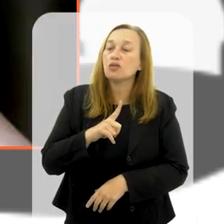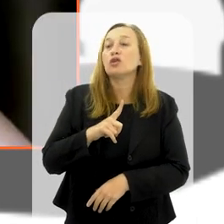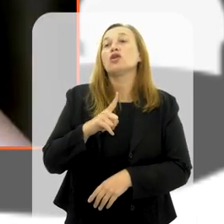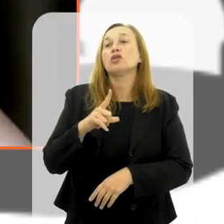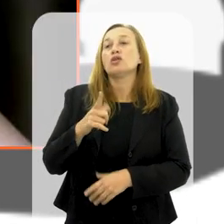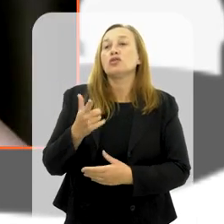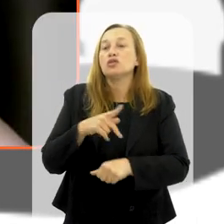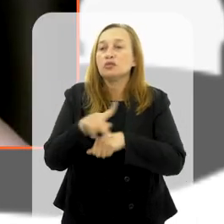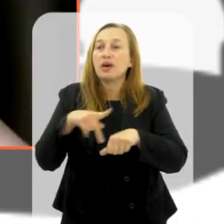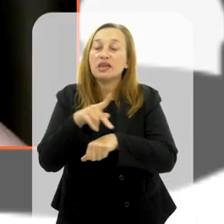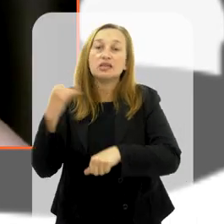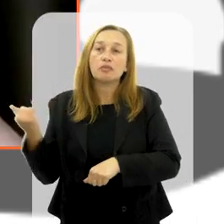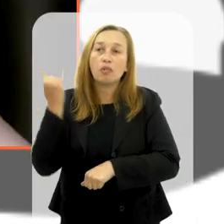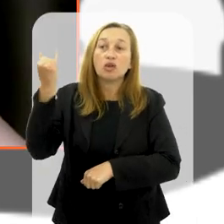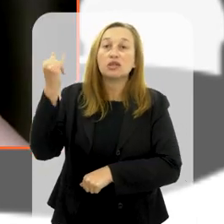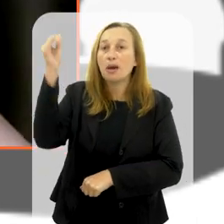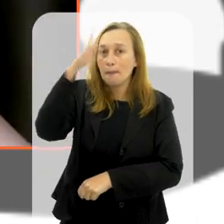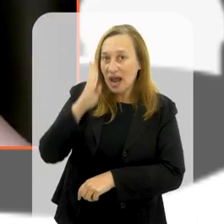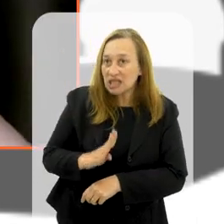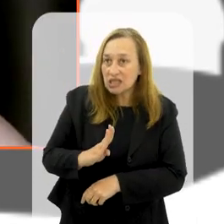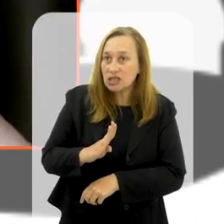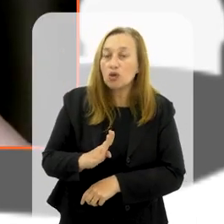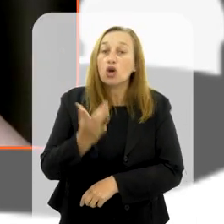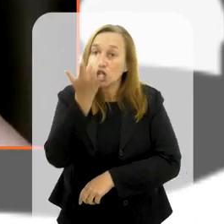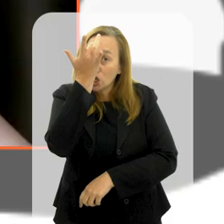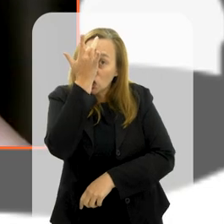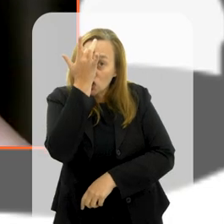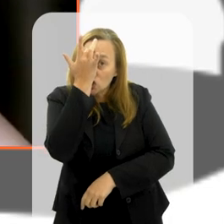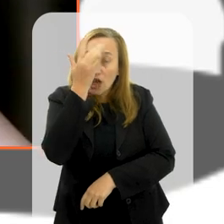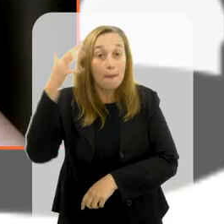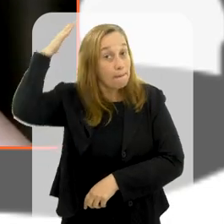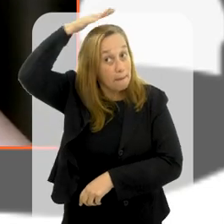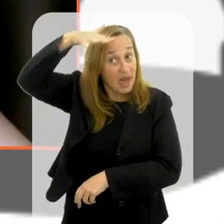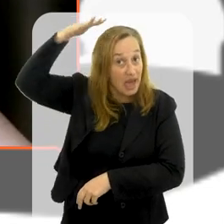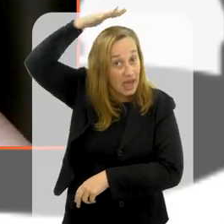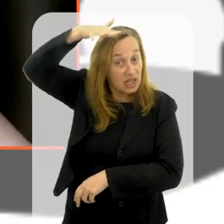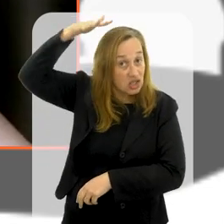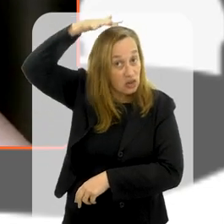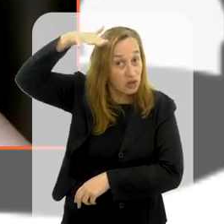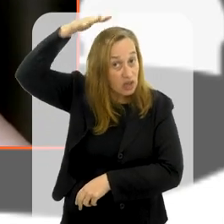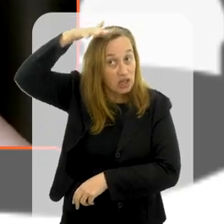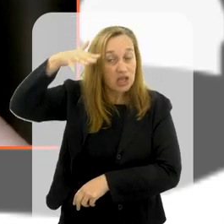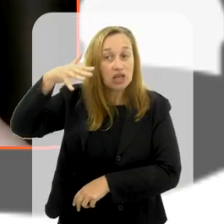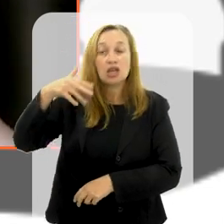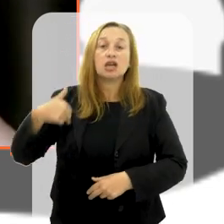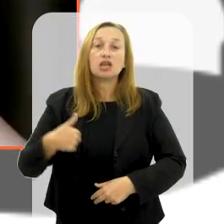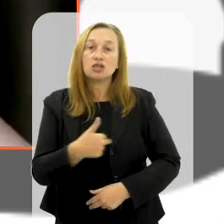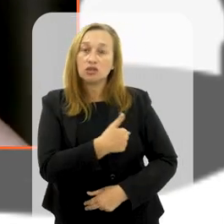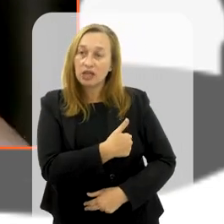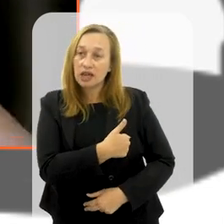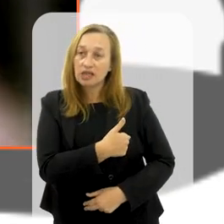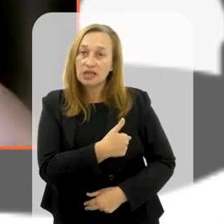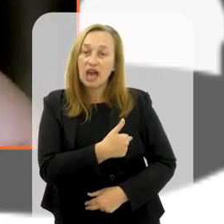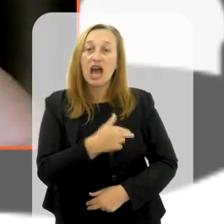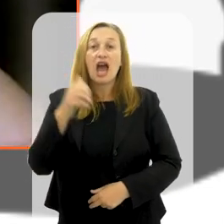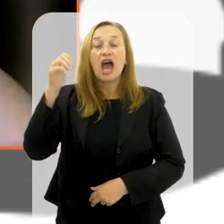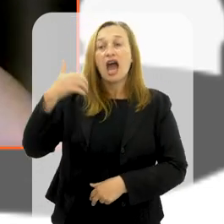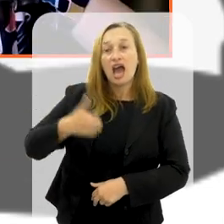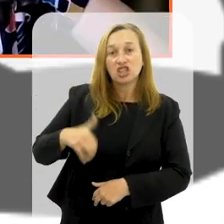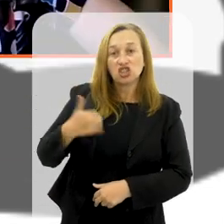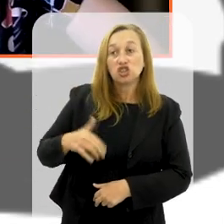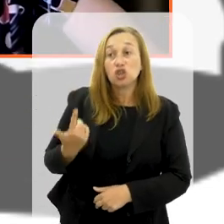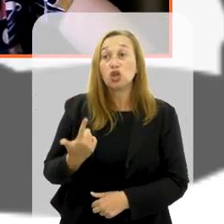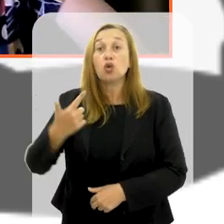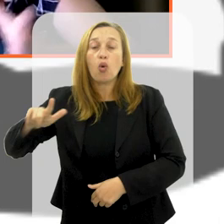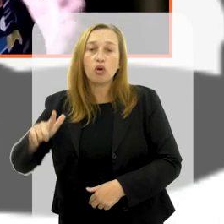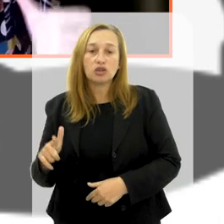importância do chamado sublobal, Brasil, Índia, México, Indonésia, Argentina e outros. Então,